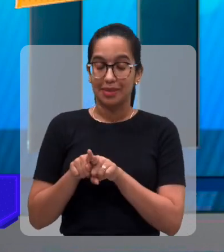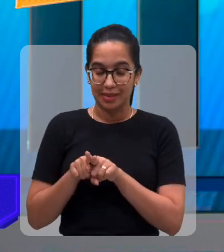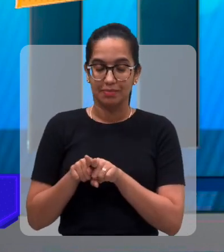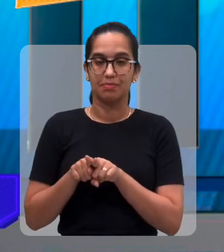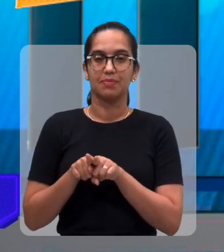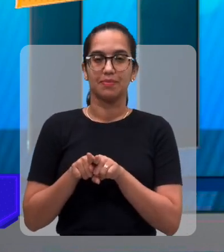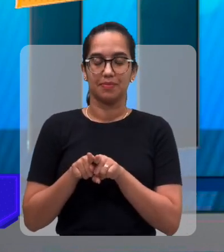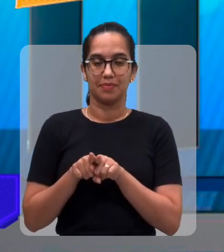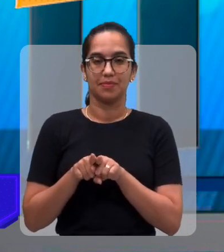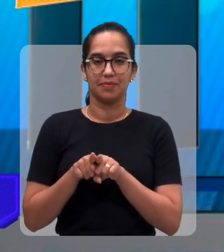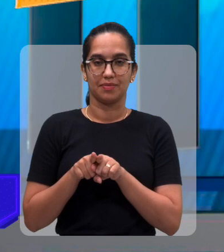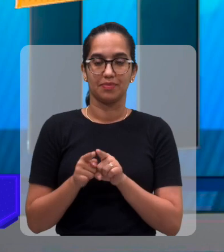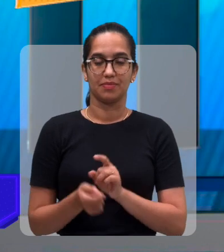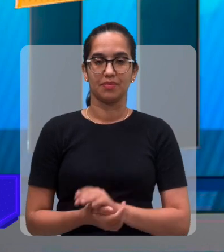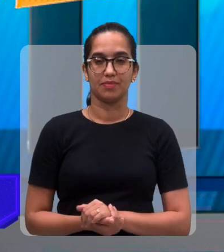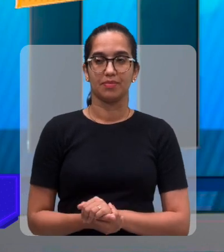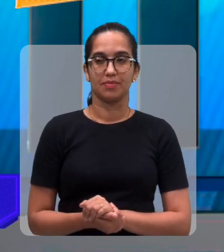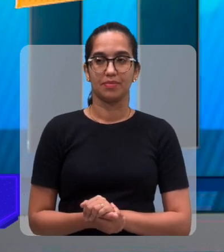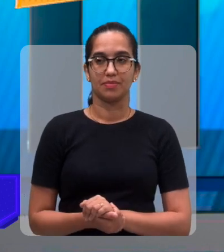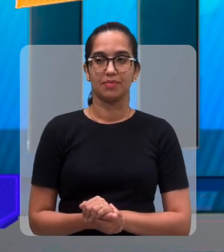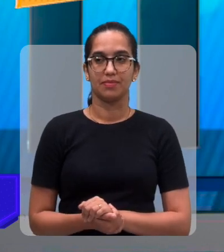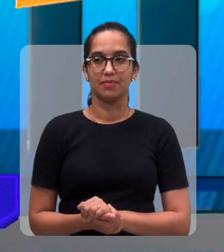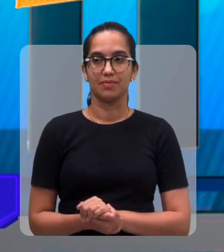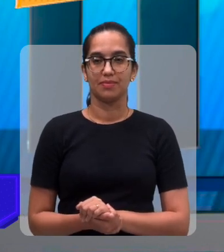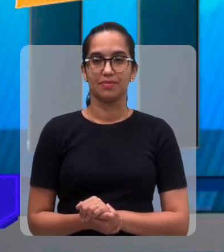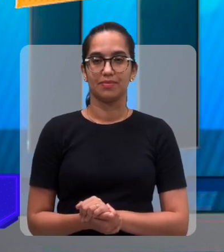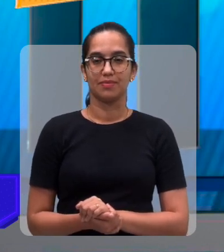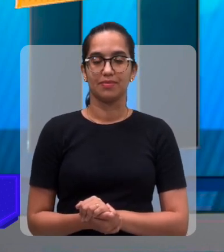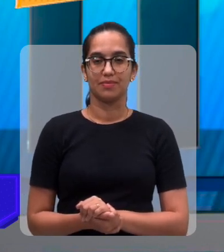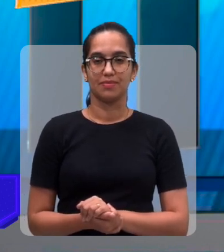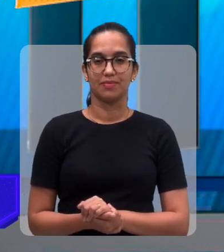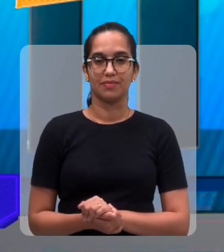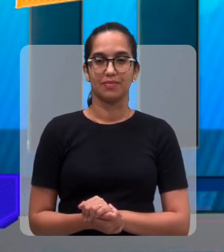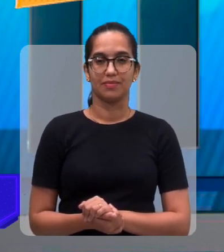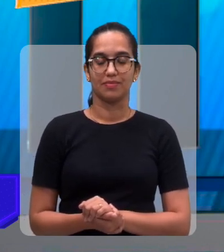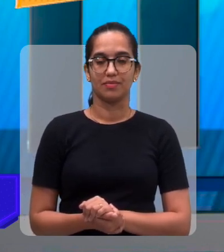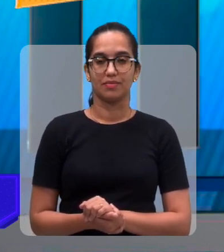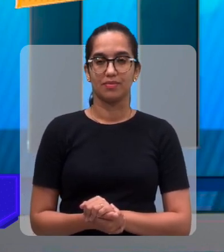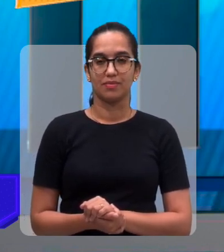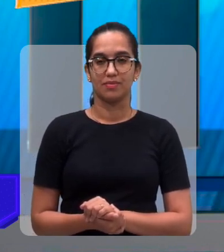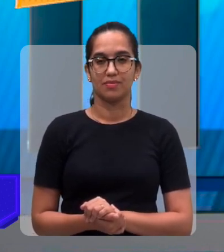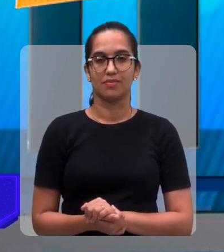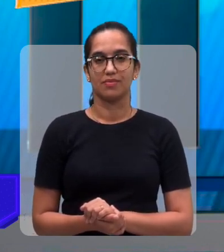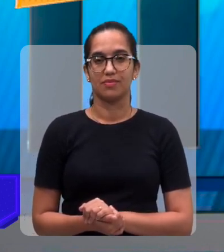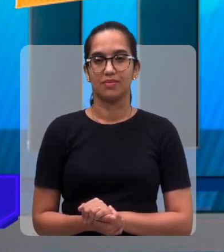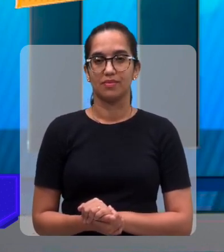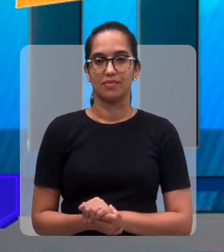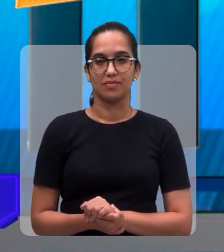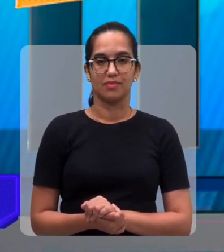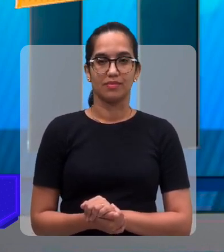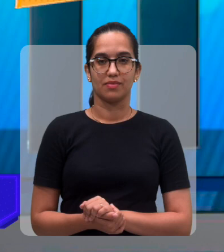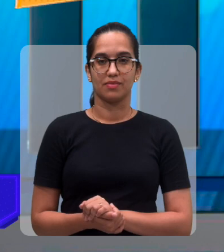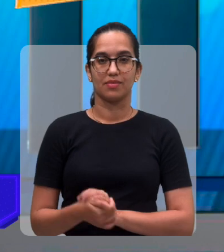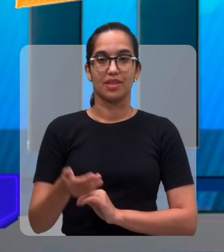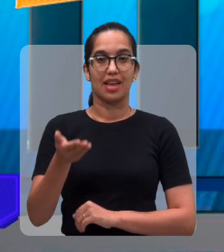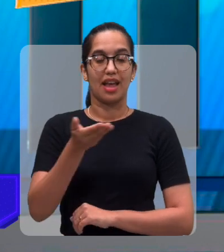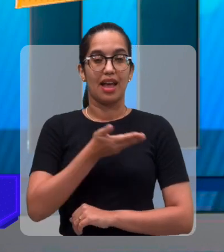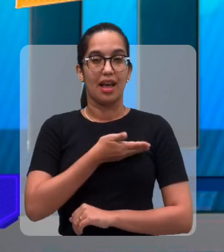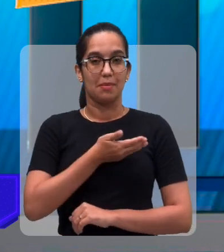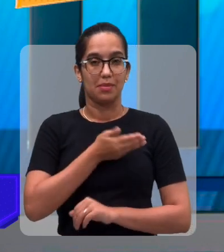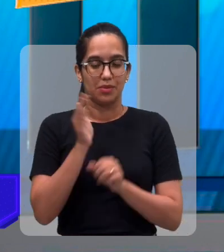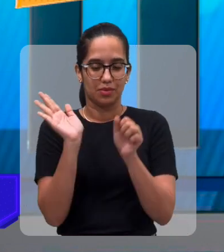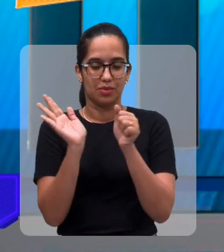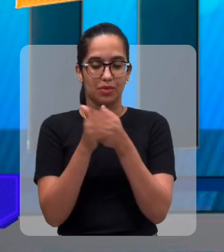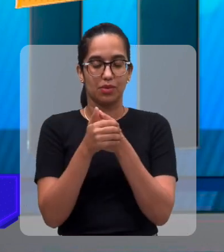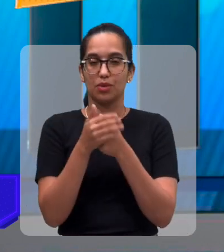Nós vamos também estar fazendo aí uma atração chamada Amigo Oculto.